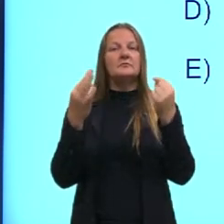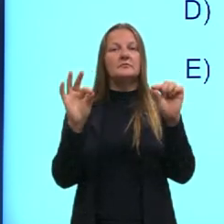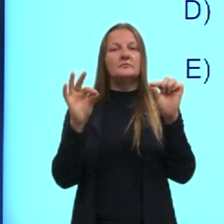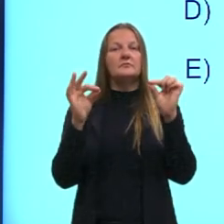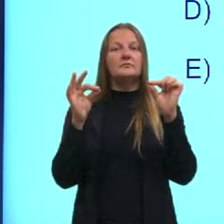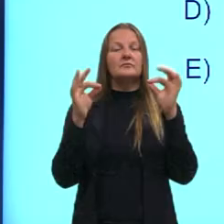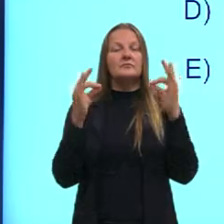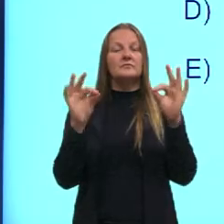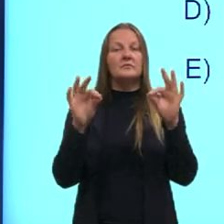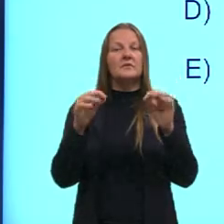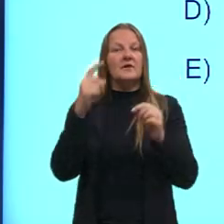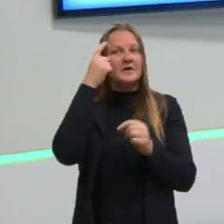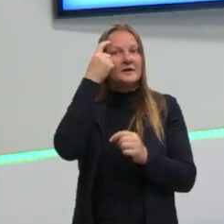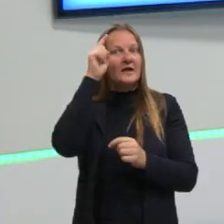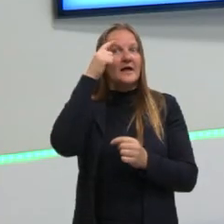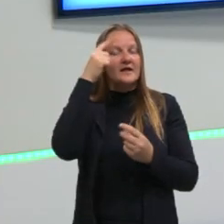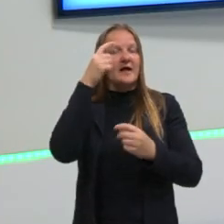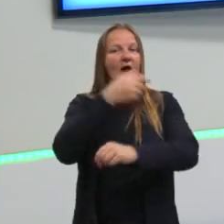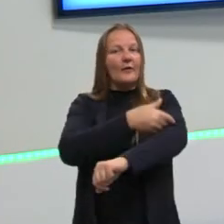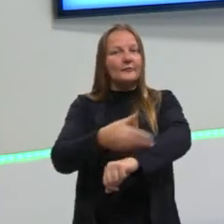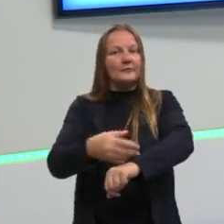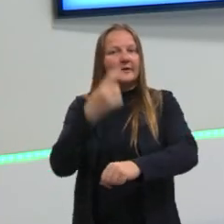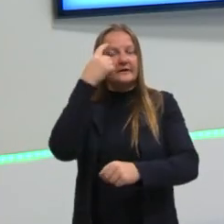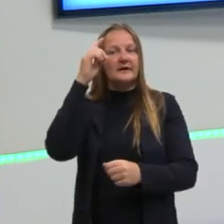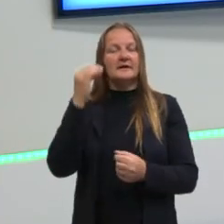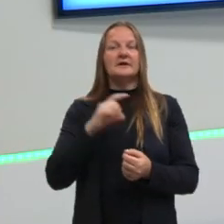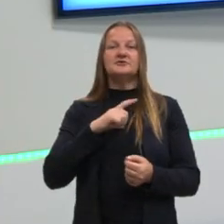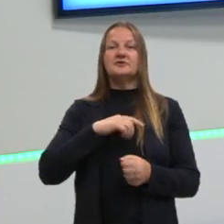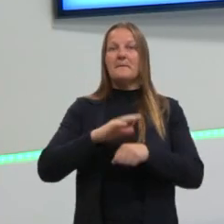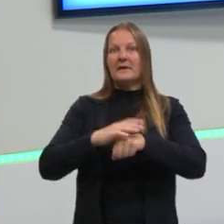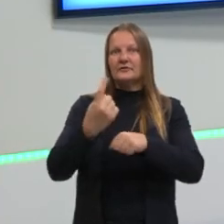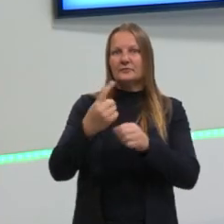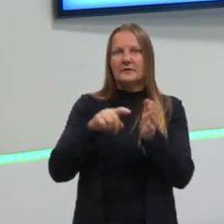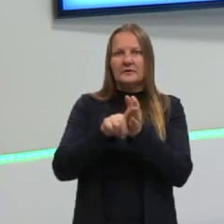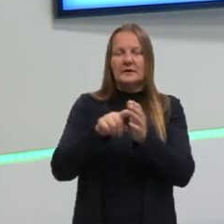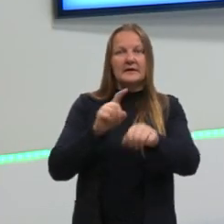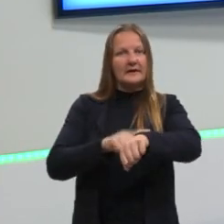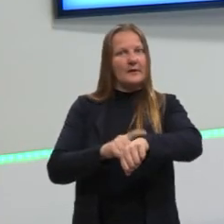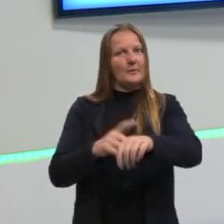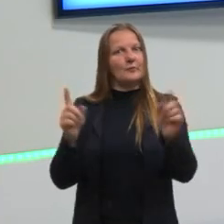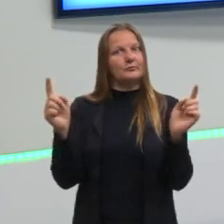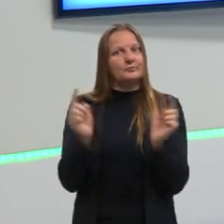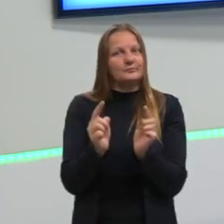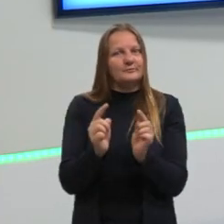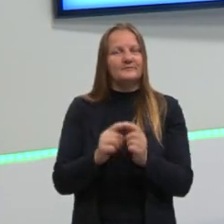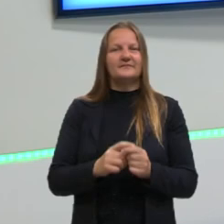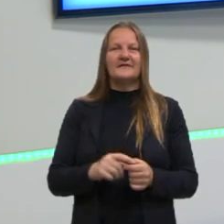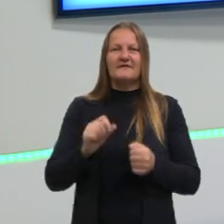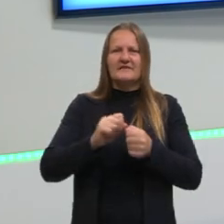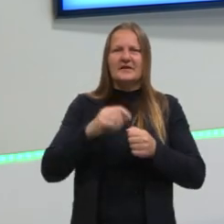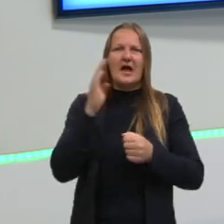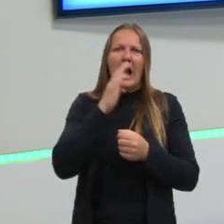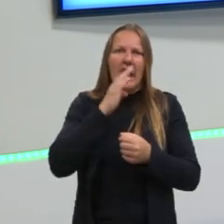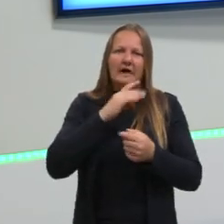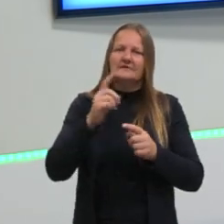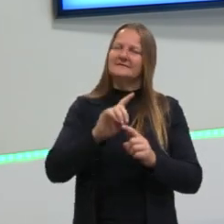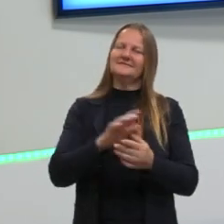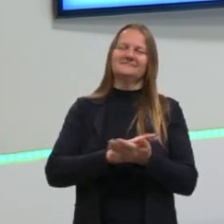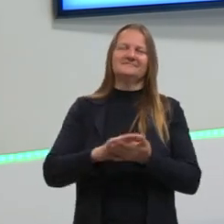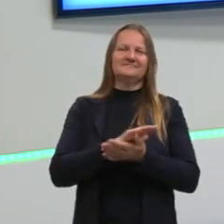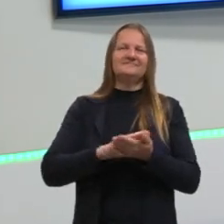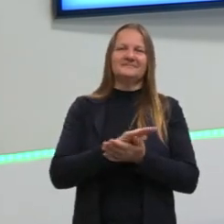ideias pessoal eu até tinha mais uma questão mas por questão de tempo não quero fazer ela atropelada com vocês